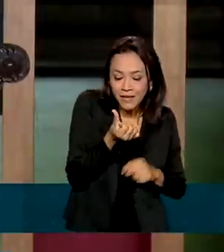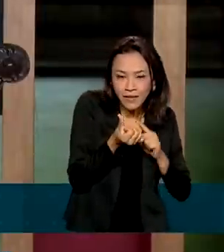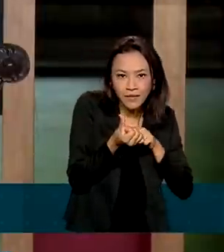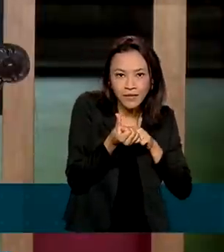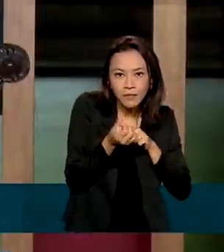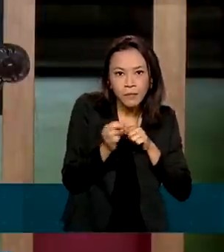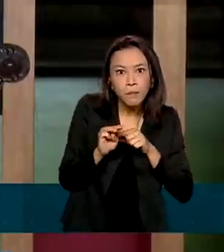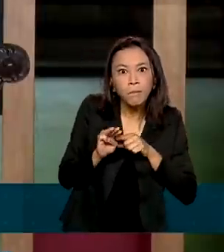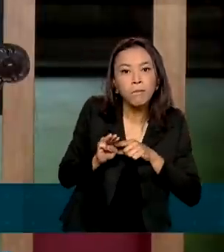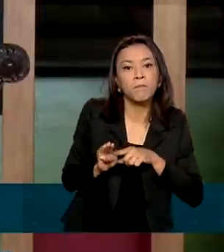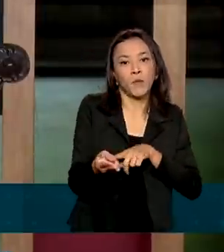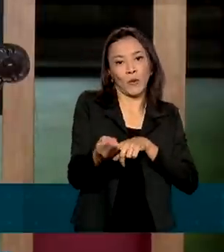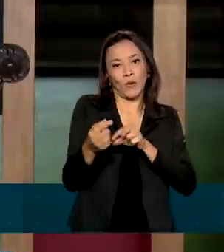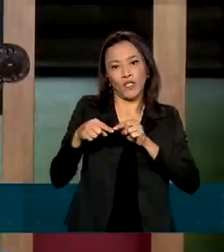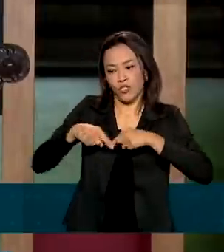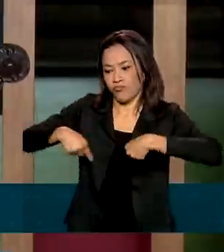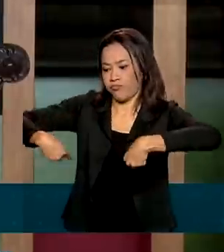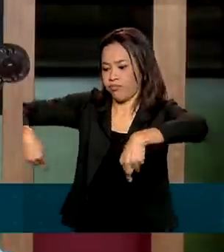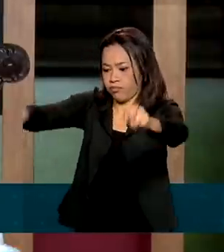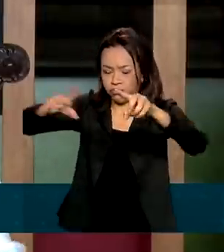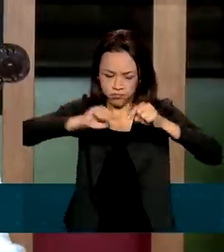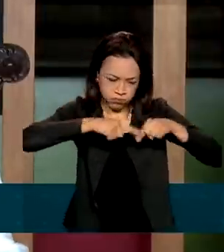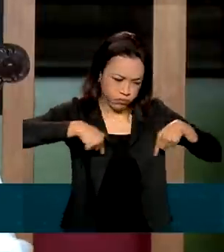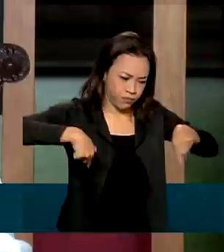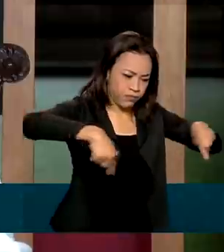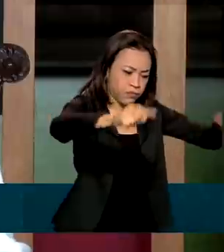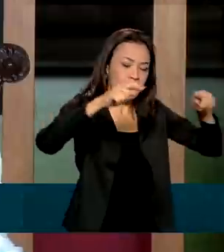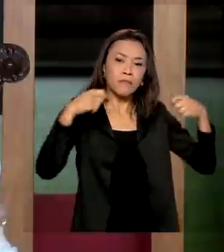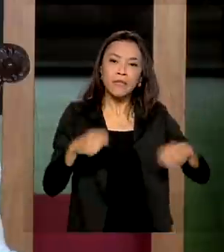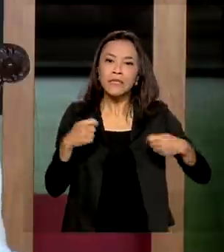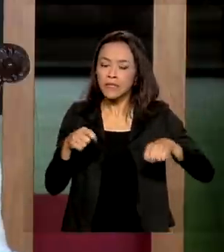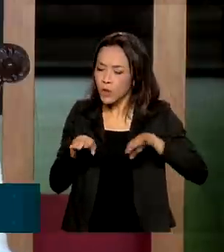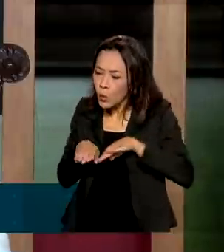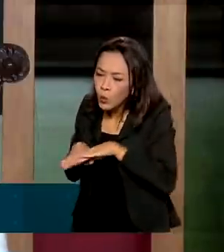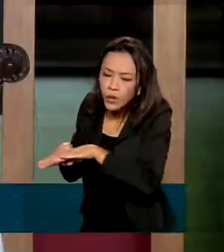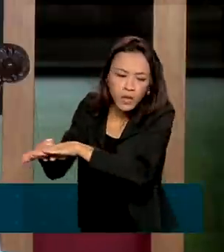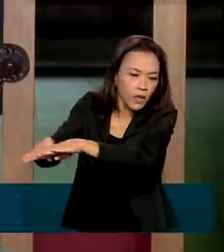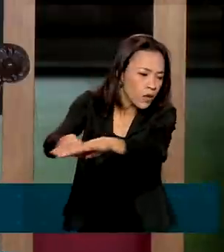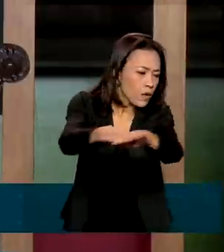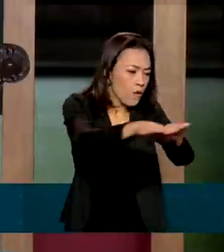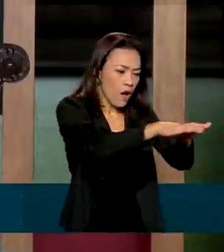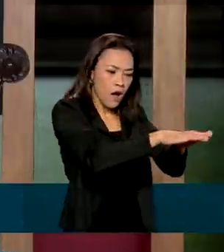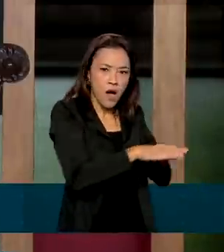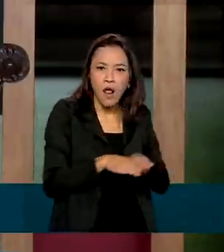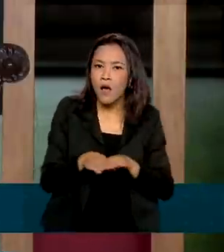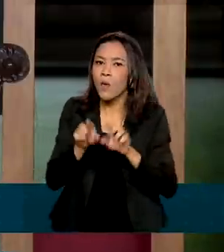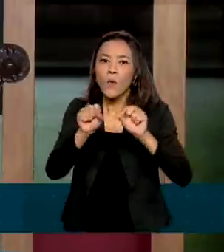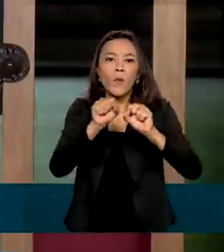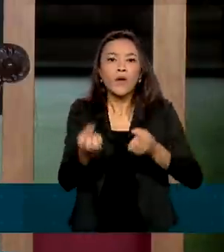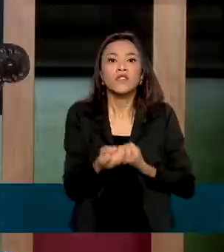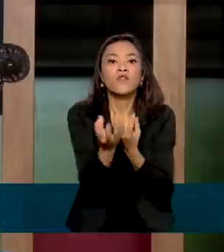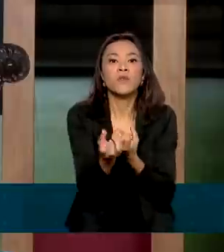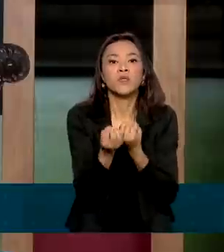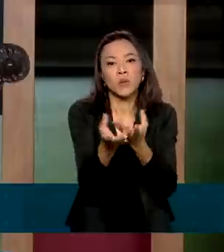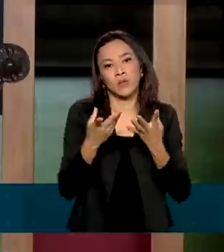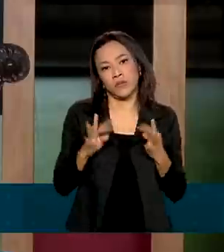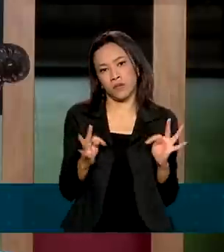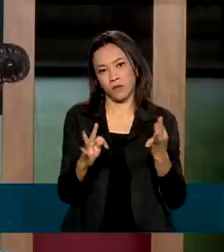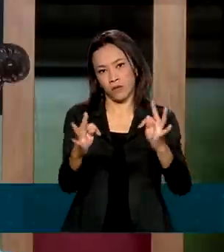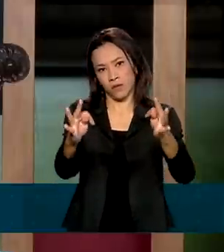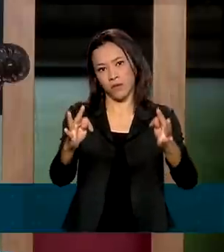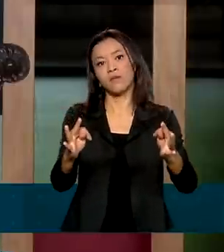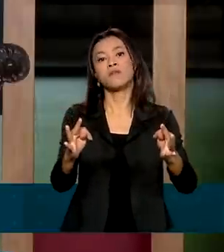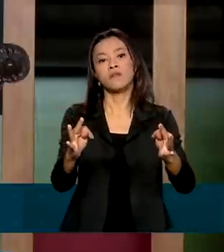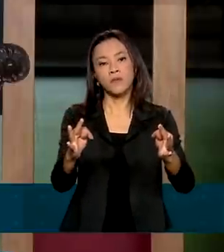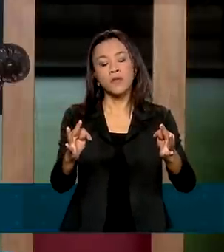e nós precisamos democratizar e universalizar cada vez mais essas tecnologias para que